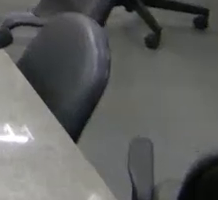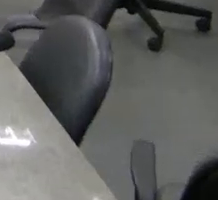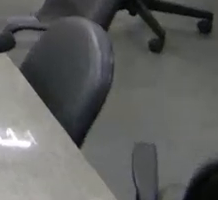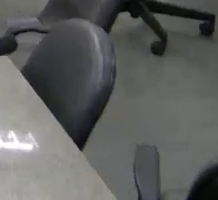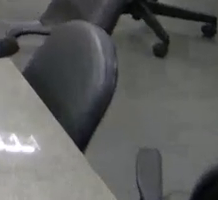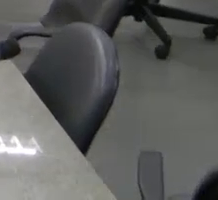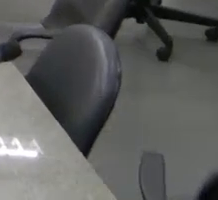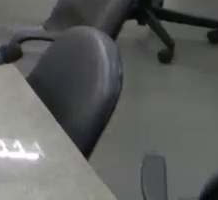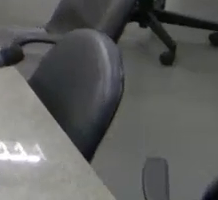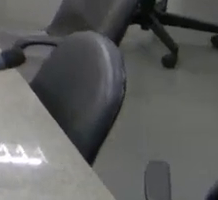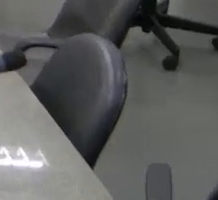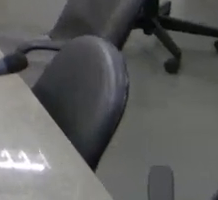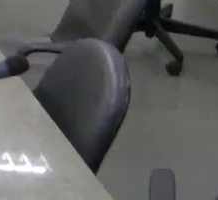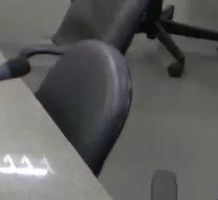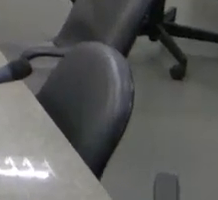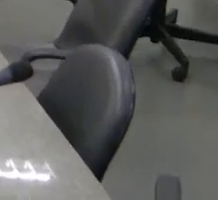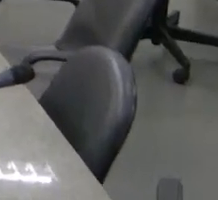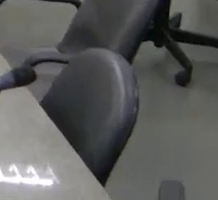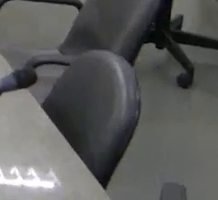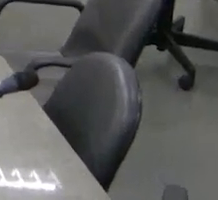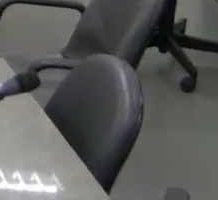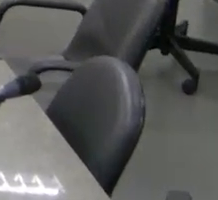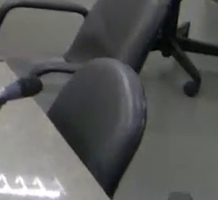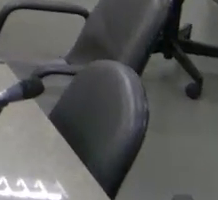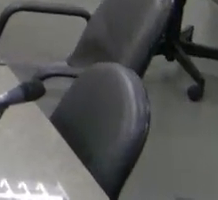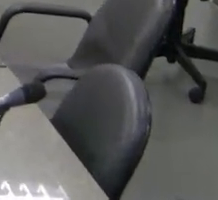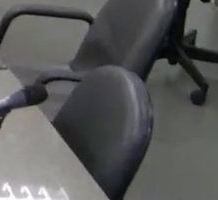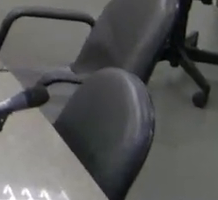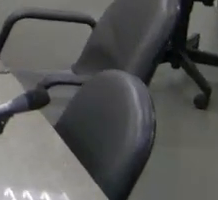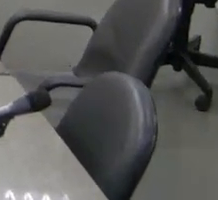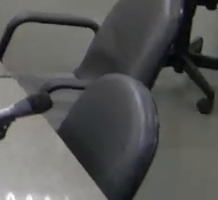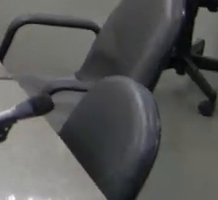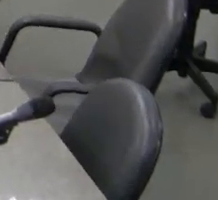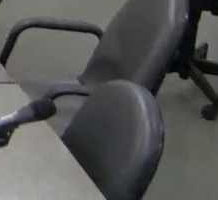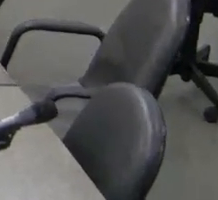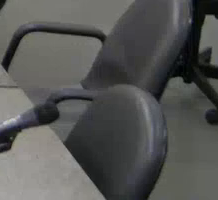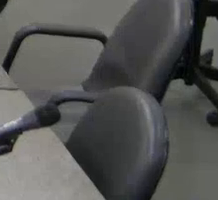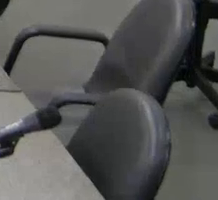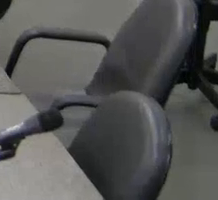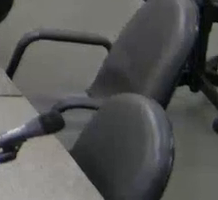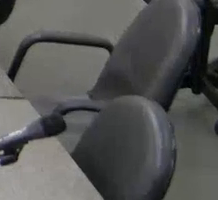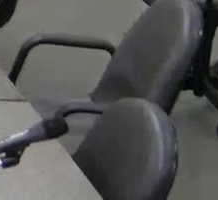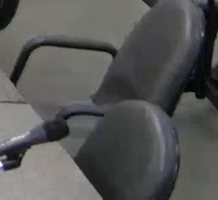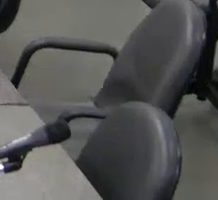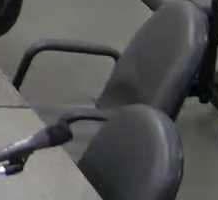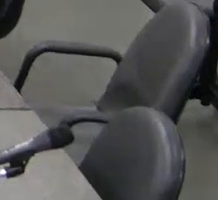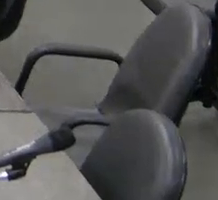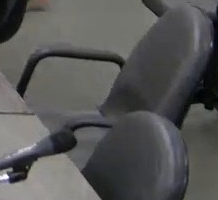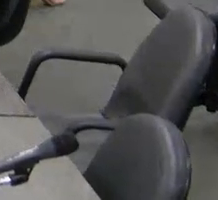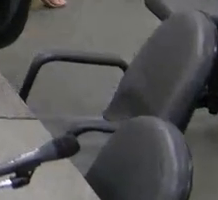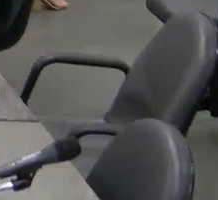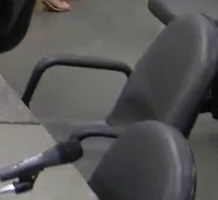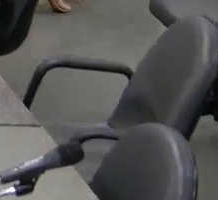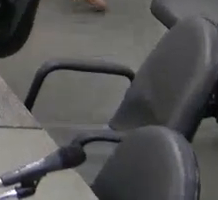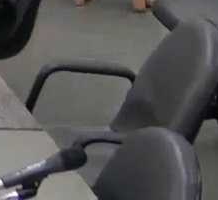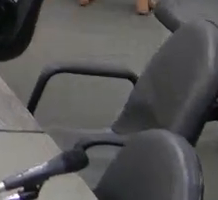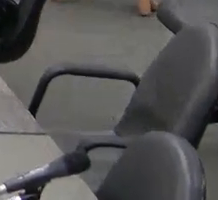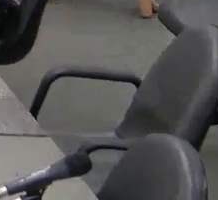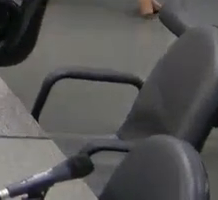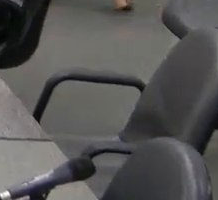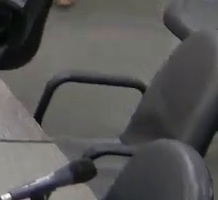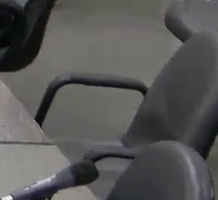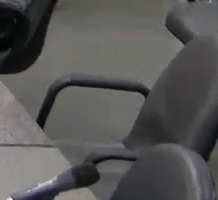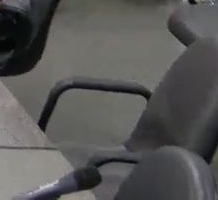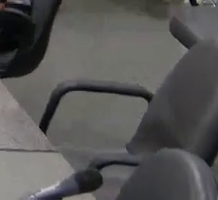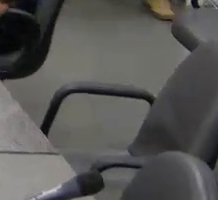132 do Regimento Interno, dispensa a leitura da ata da reunião anterior, considera-a aprovada e solicita sua